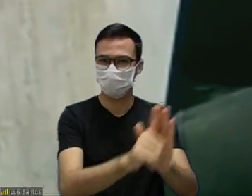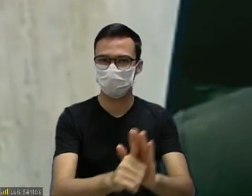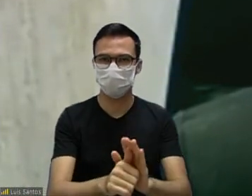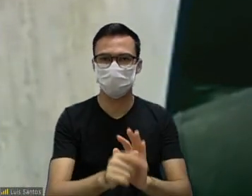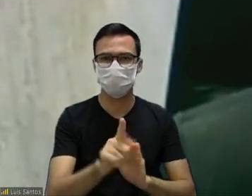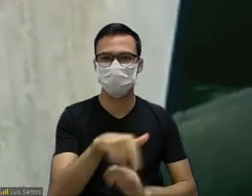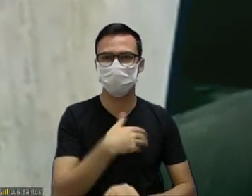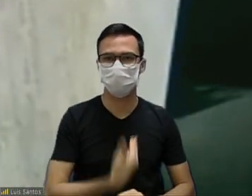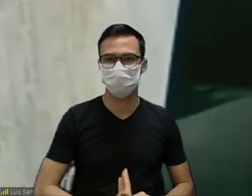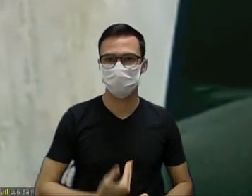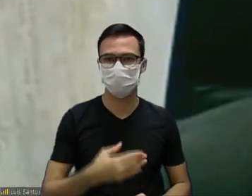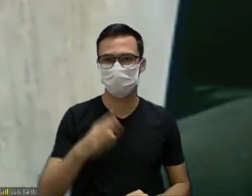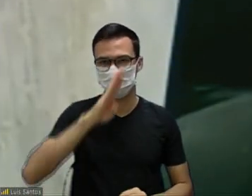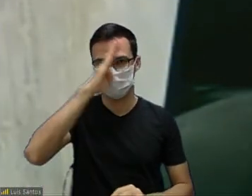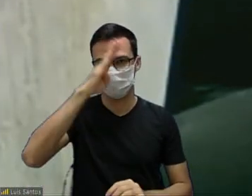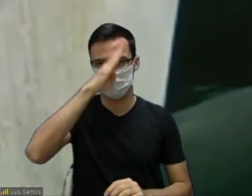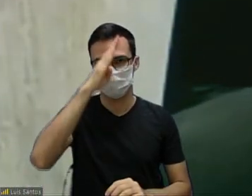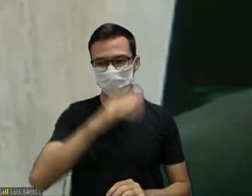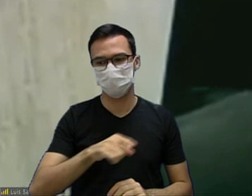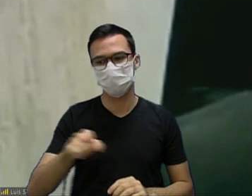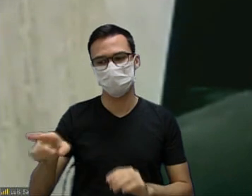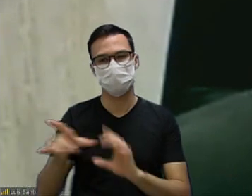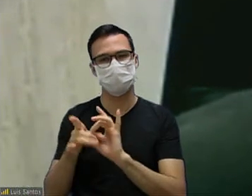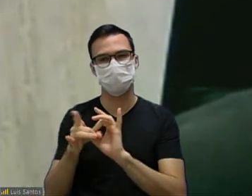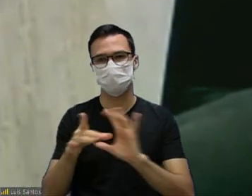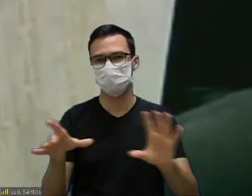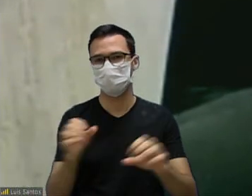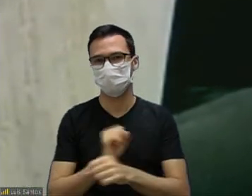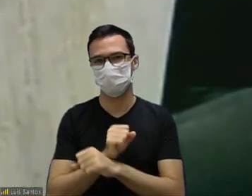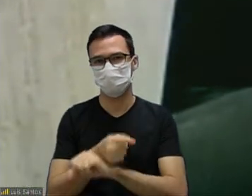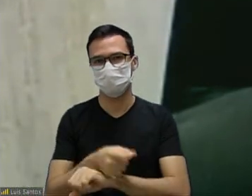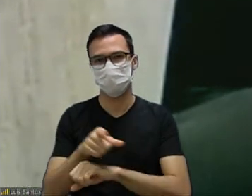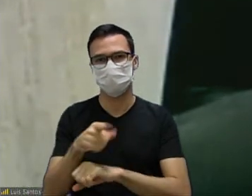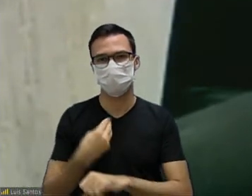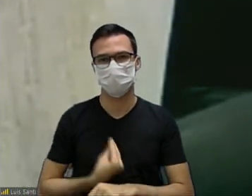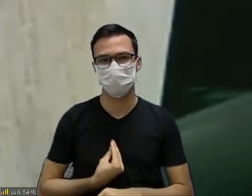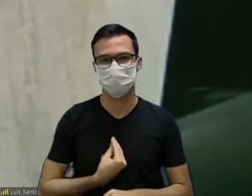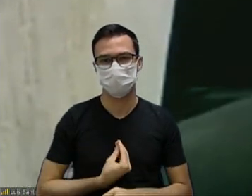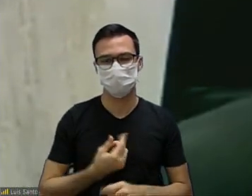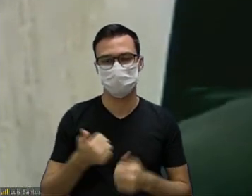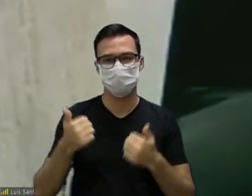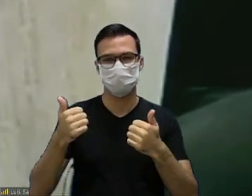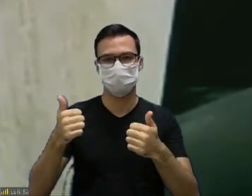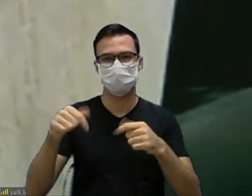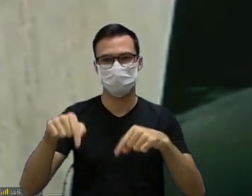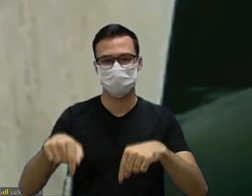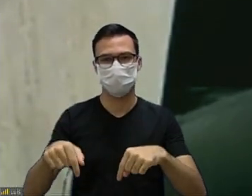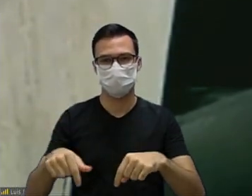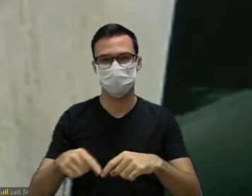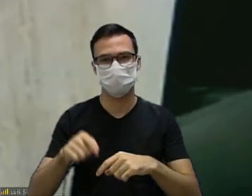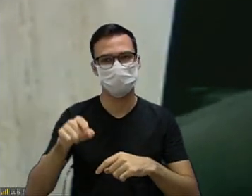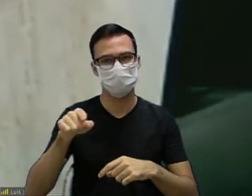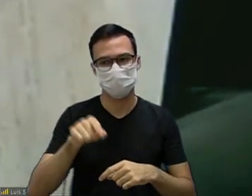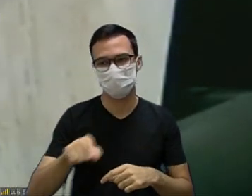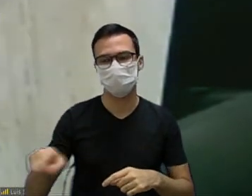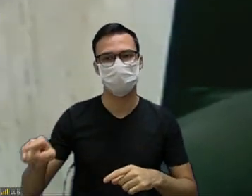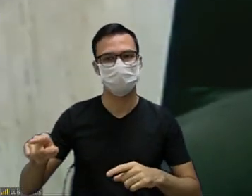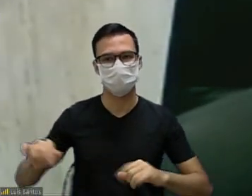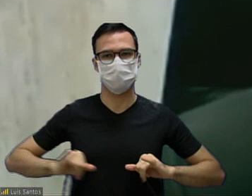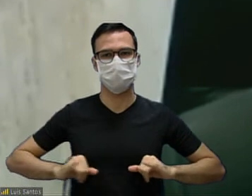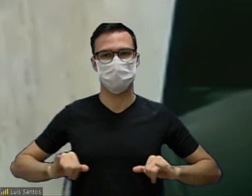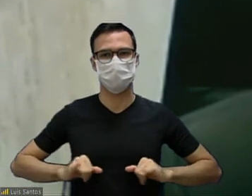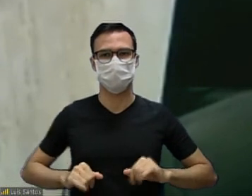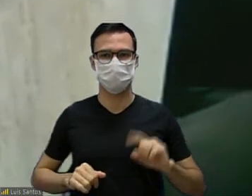federal o governo Bolsonaro foi quem os libertou dando condição deles viver dignamente aqui sem serem espoliados